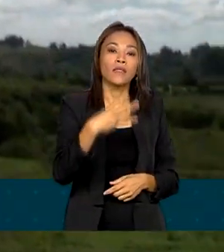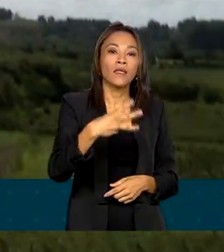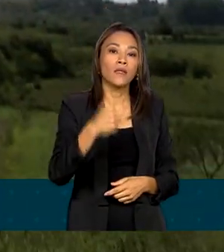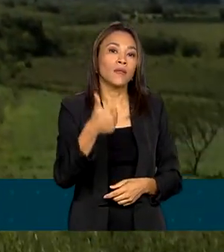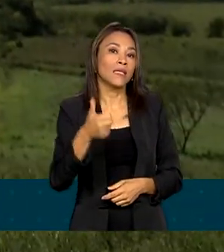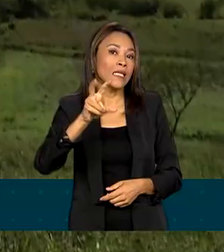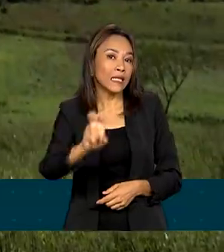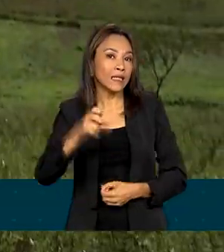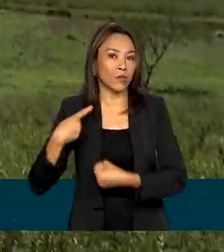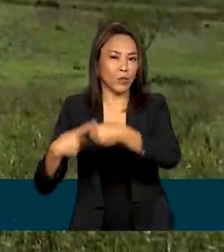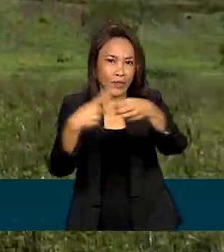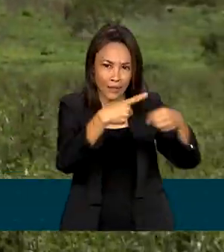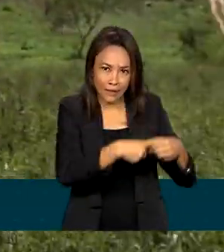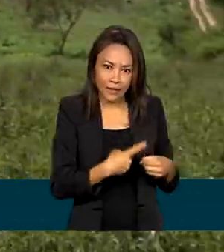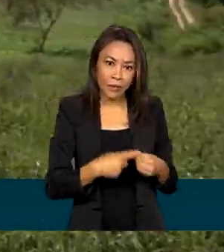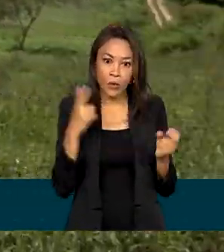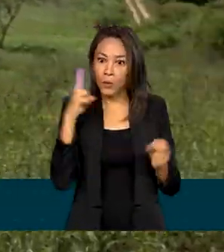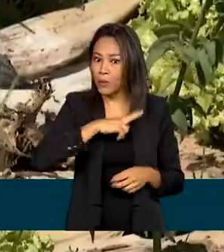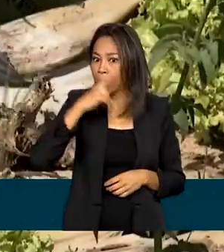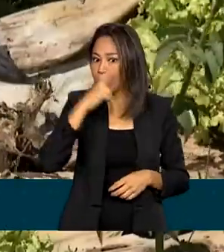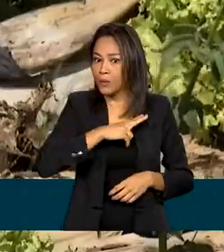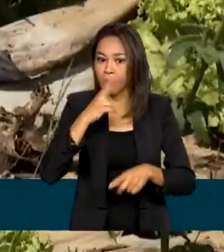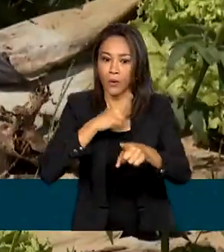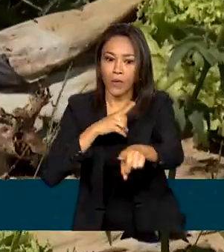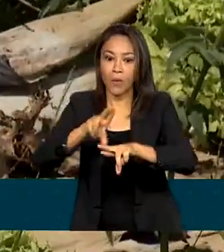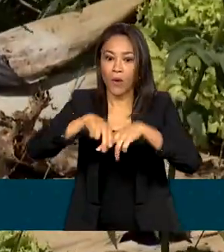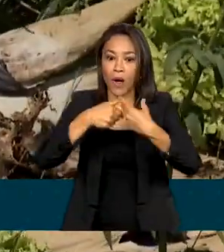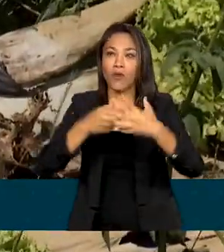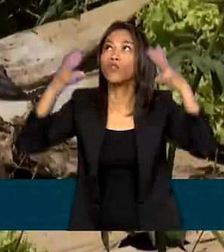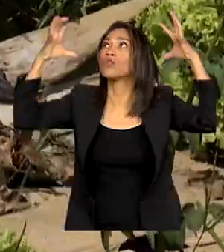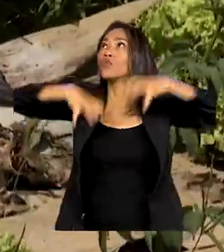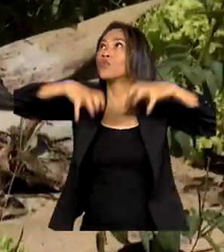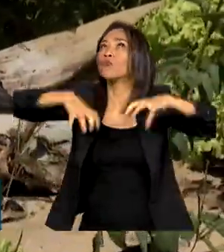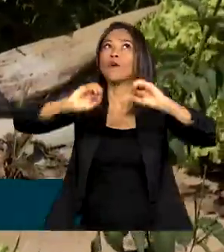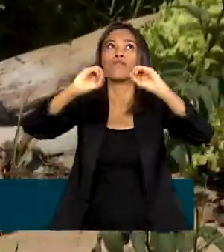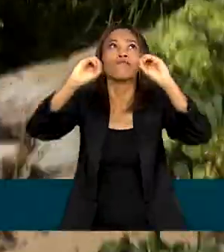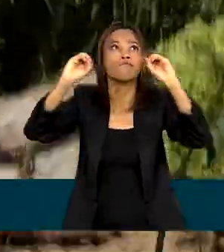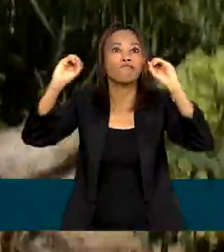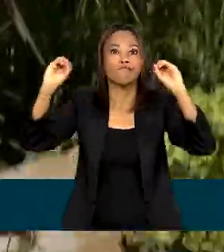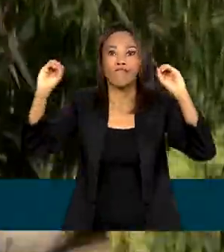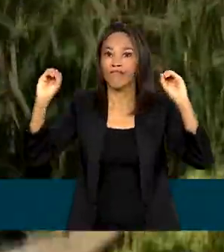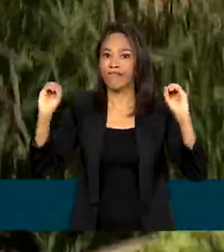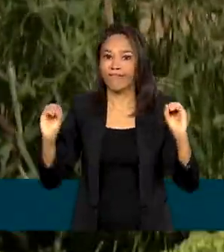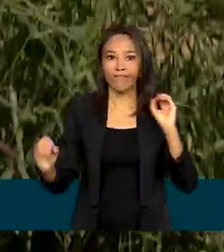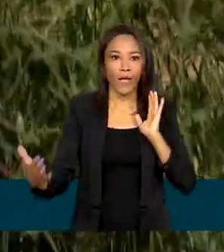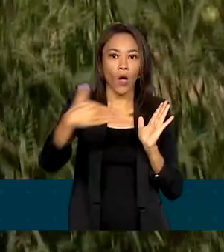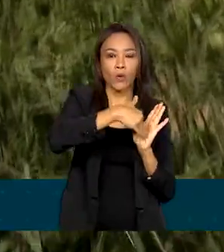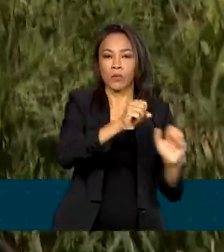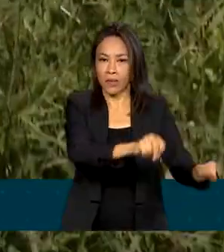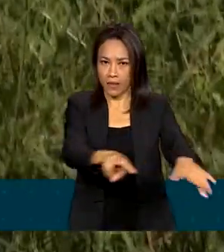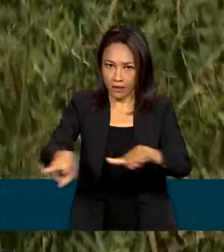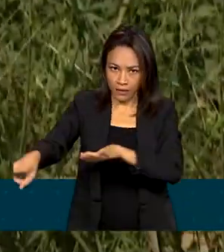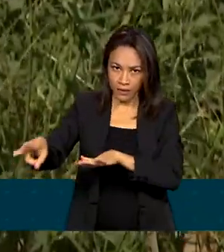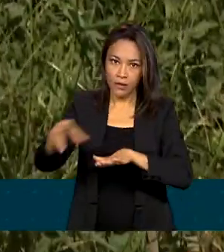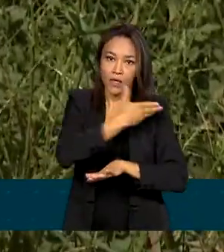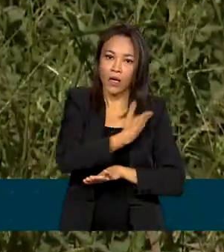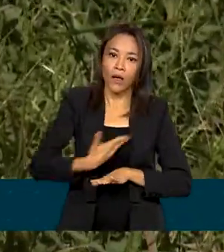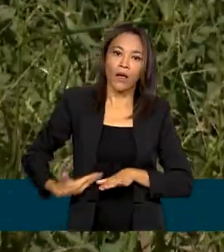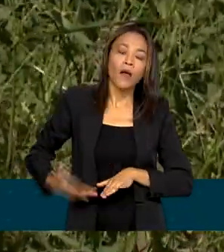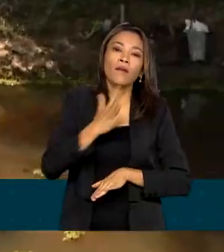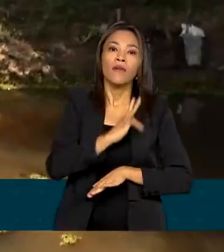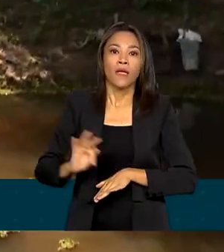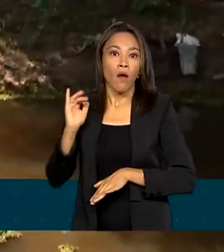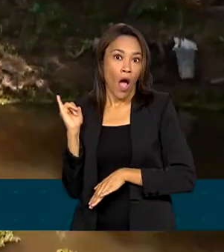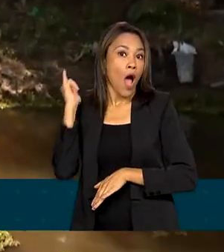decretaram situação de emergência por conta da falta de chuvas. Na última semana, o governo federal anunciou o